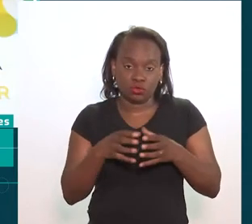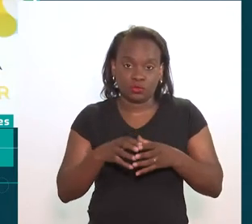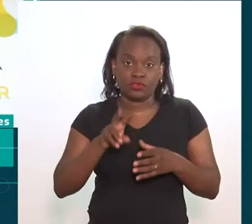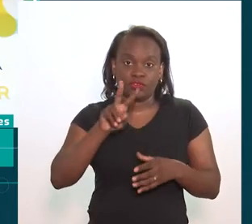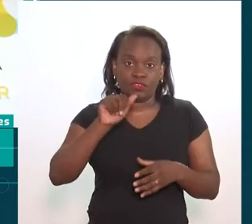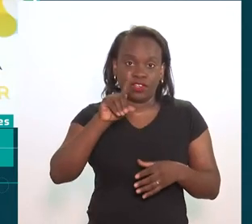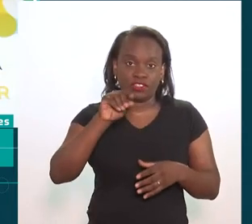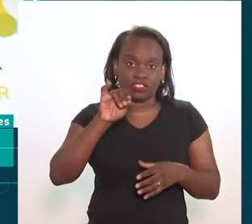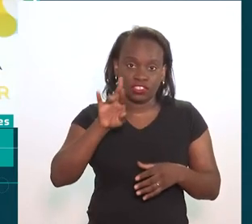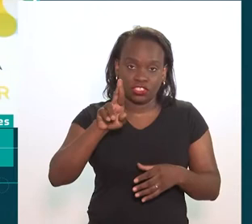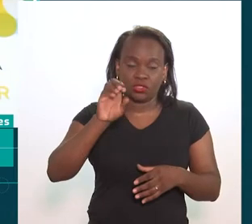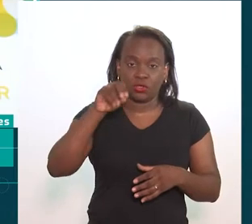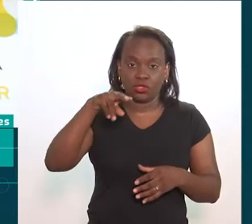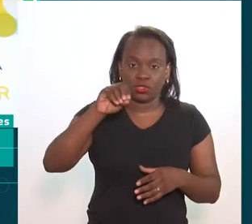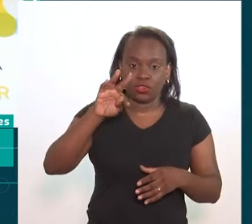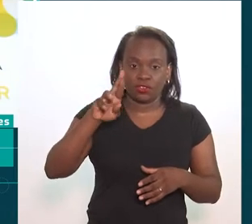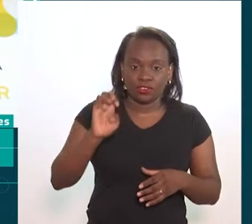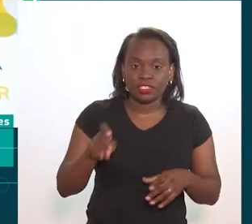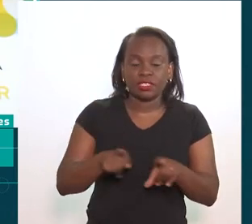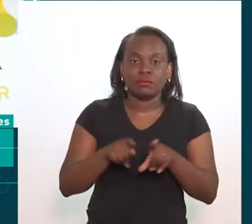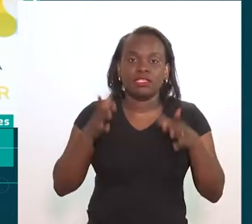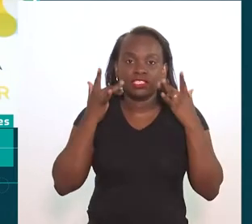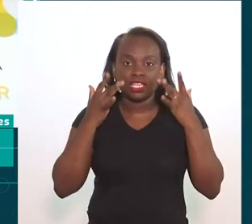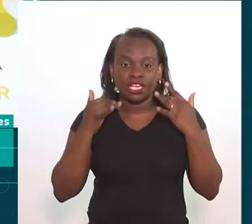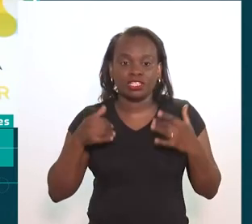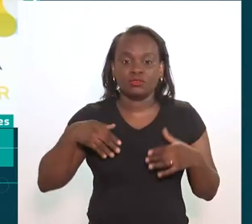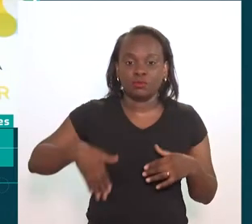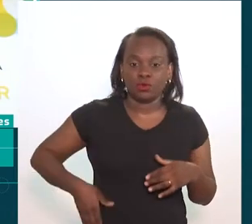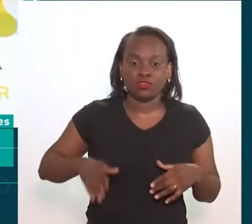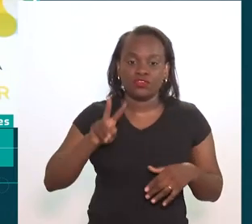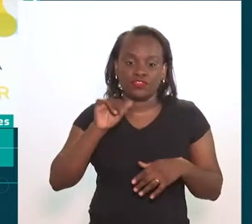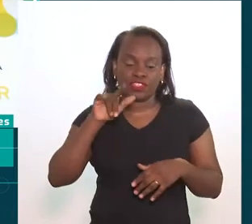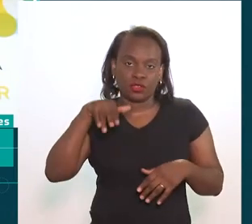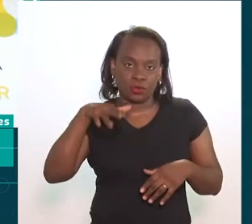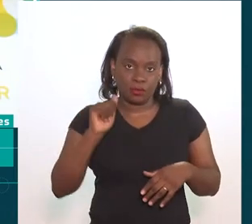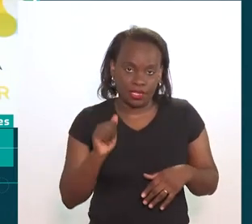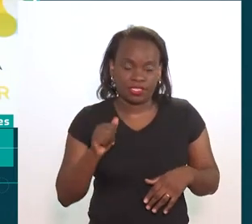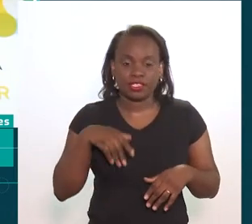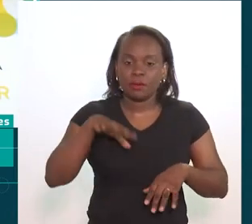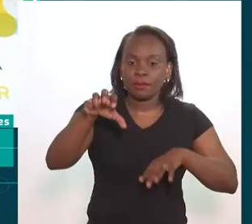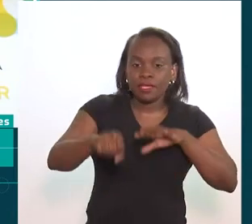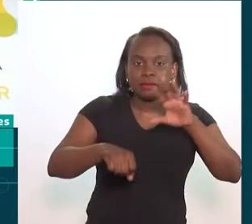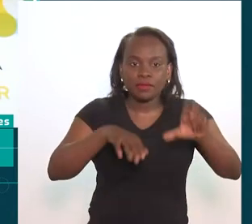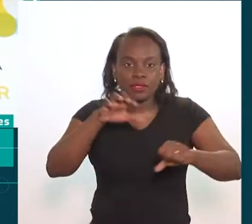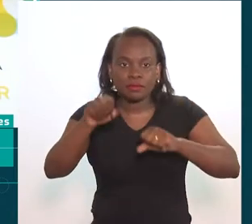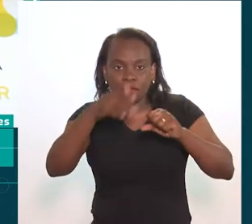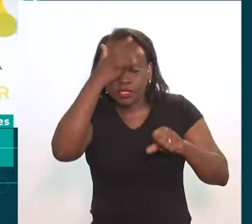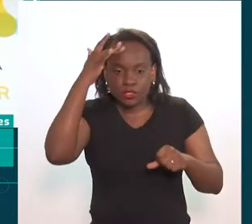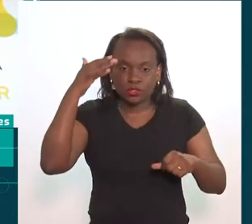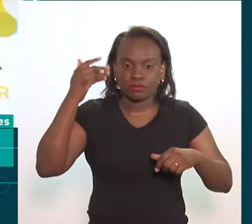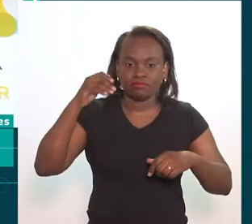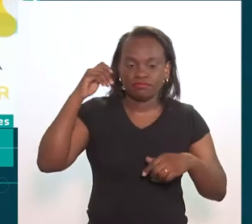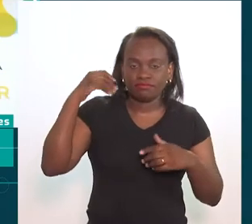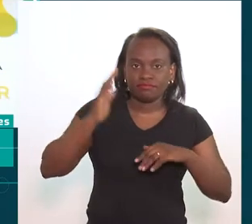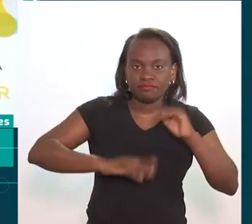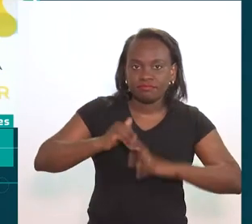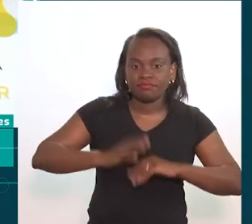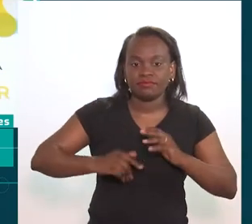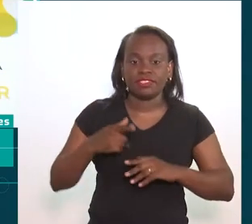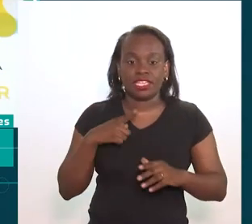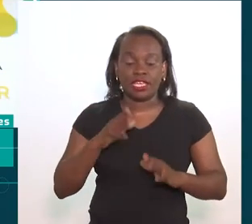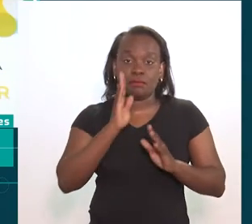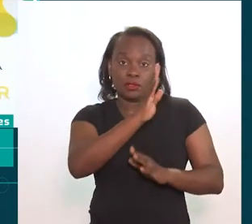cineclube, Valdir Onofre, e temos um teatro de bolso, Vilma Camaratti. Então, a gente foi pegando artistas.